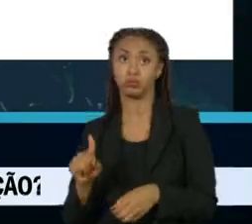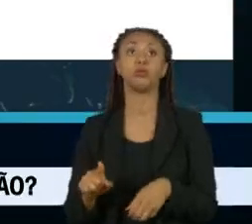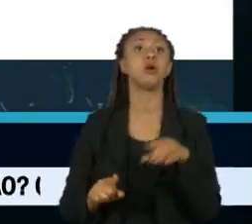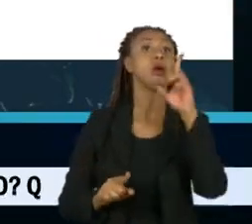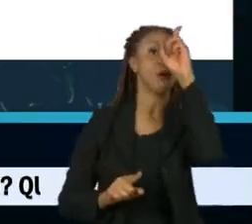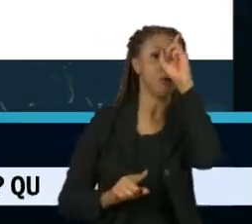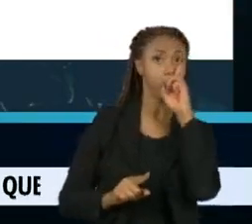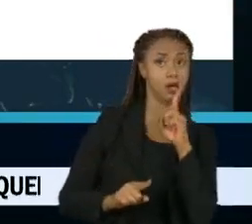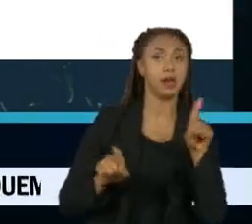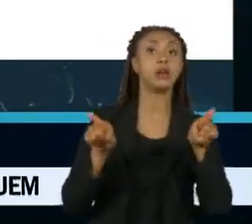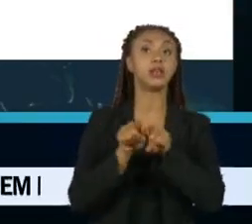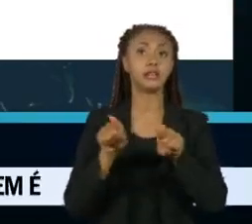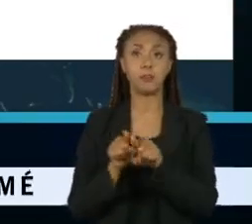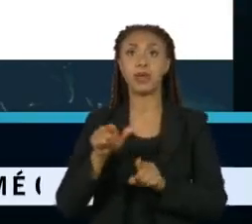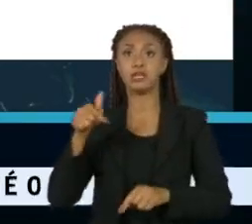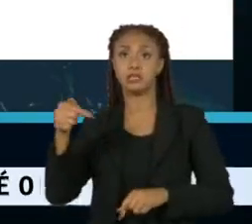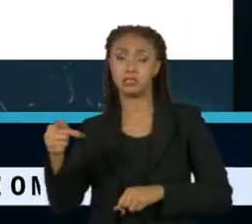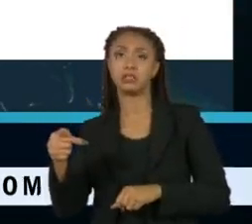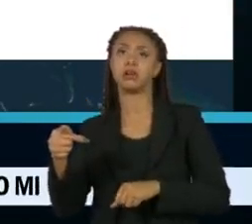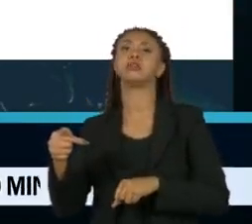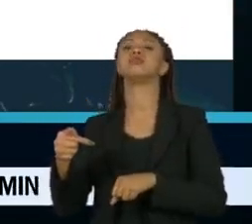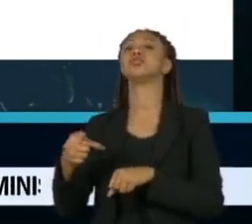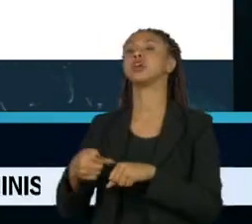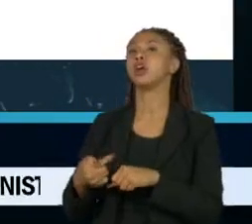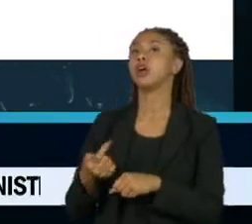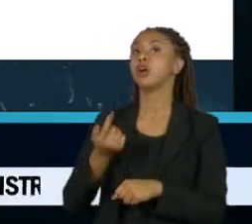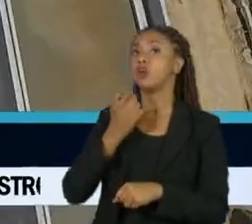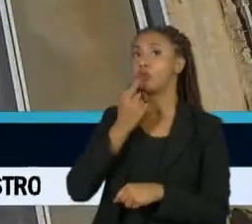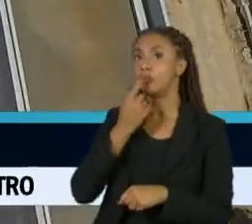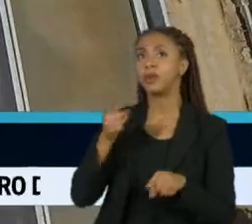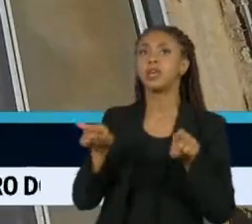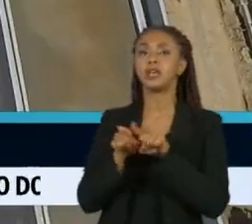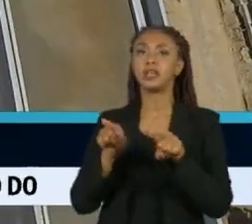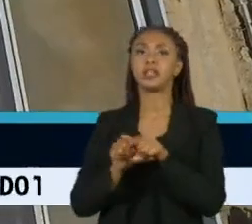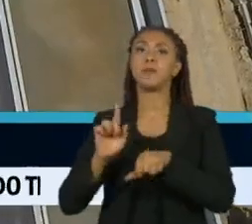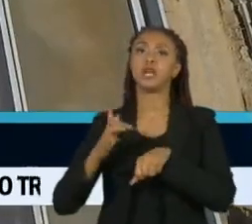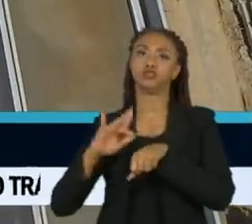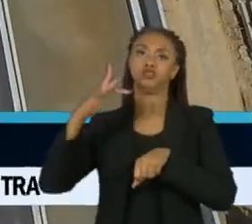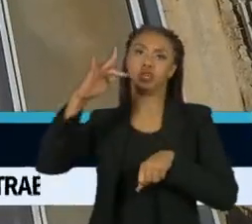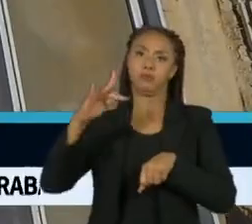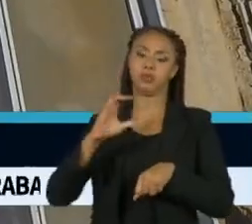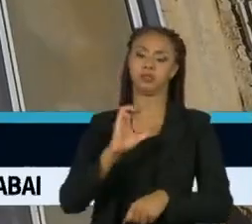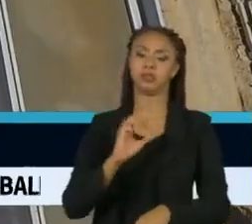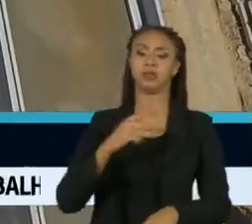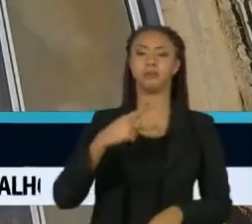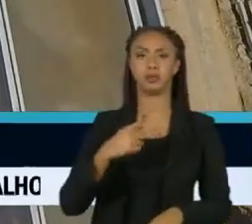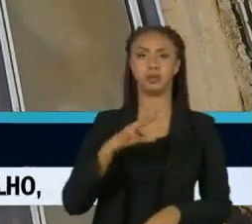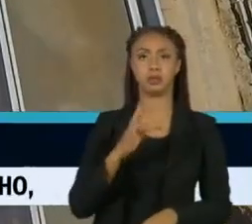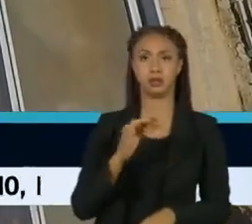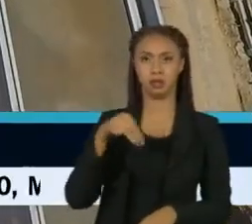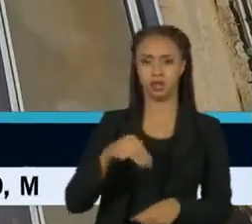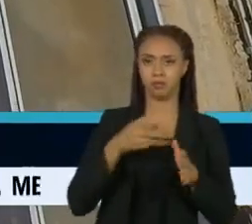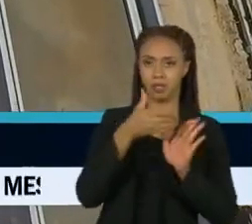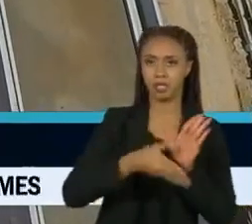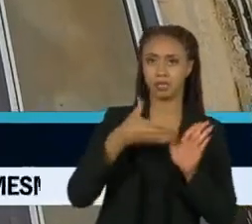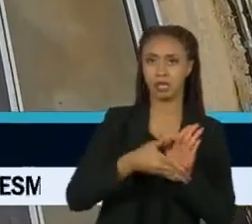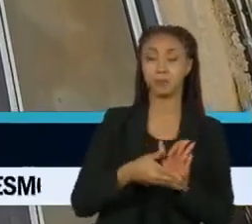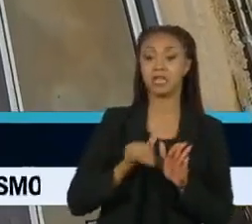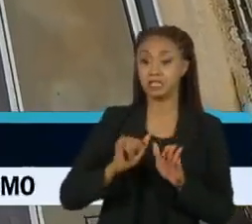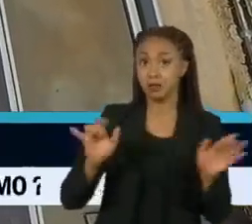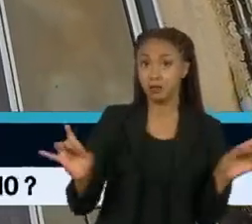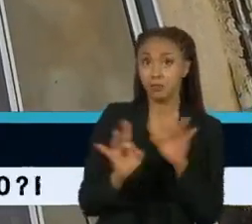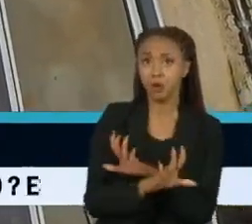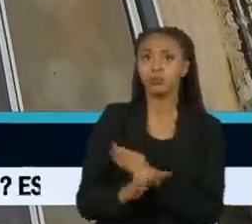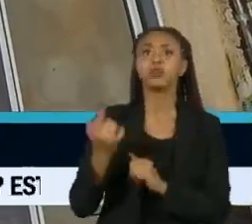e com a 7 rubi e a 8 diamante da CPTM. Quando concluída, a obra beneficiará quase